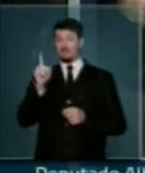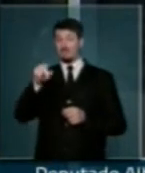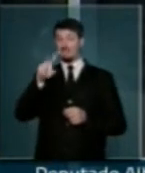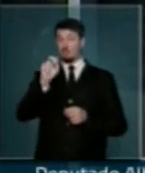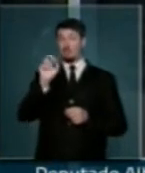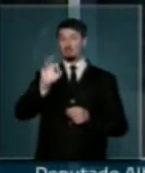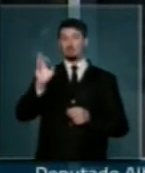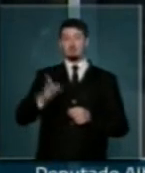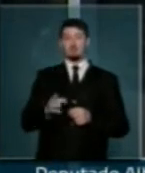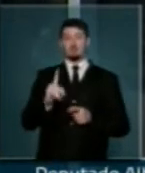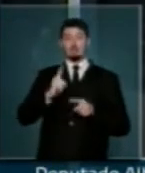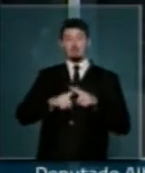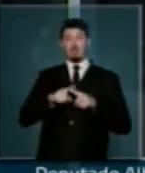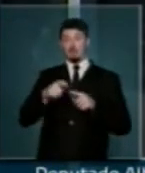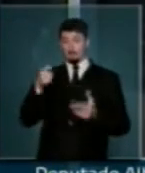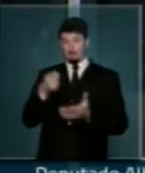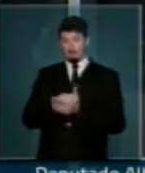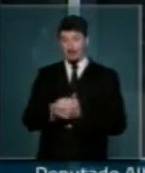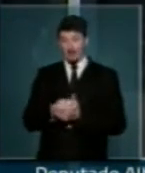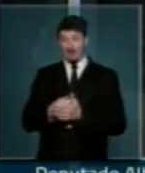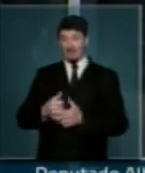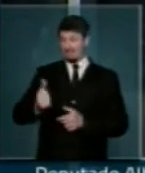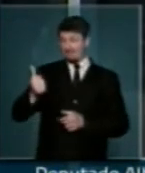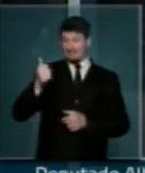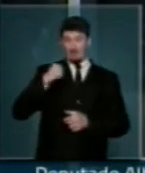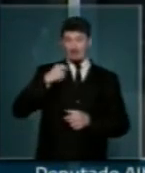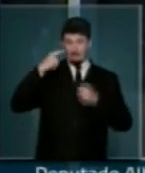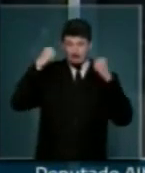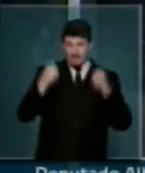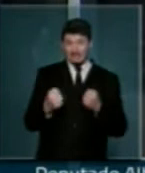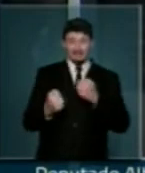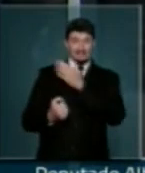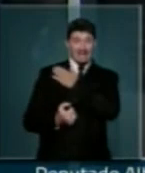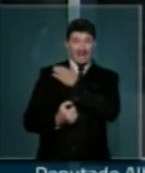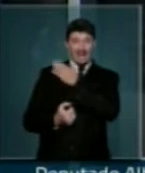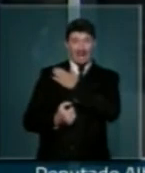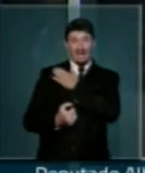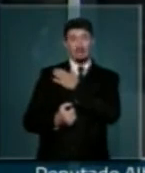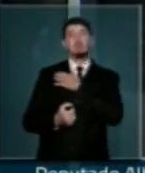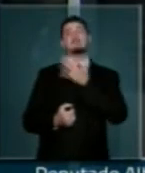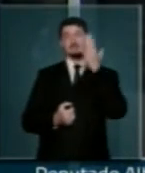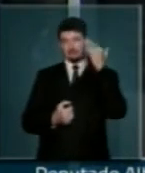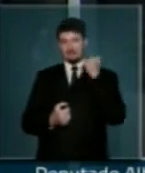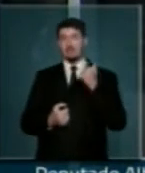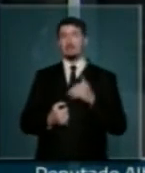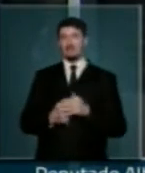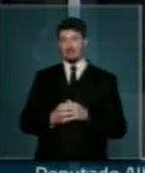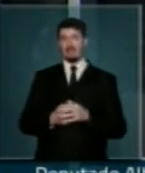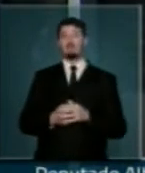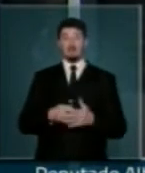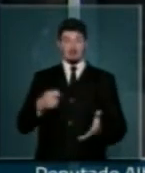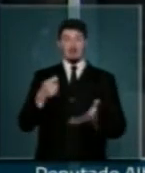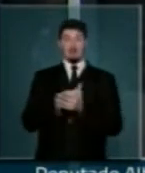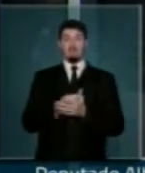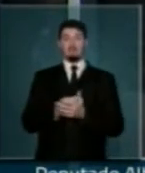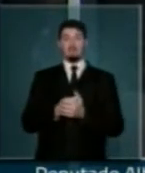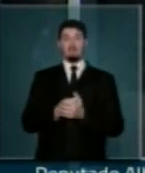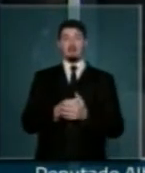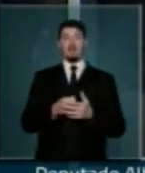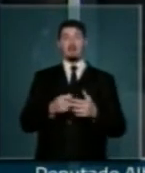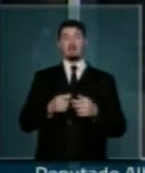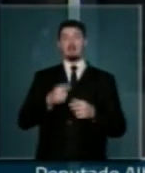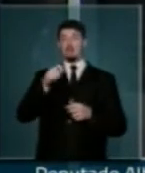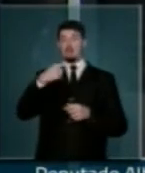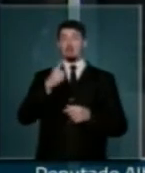50%. Porque quem paga e quem sente nas costas o volume dela sabe muito bem que está pagando pela conta de quem